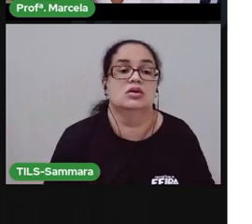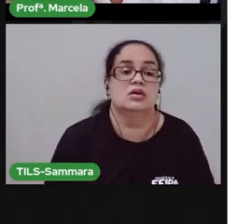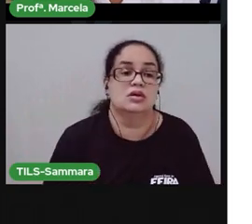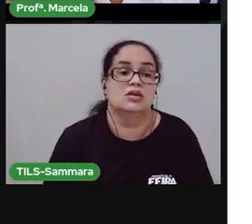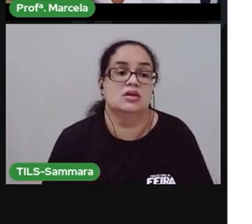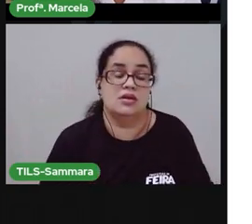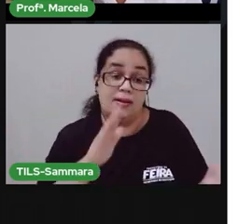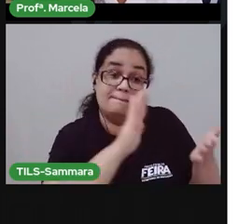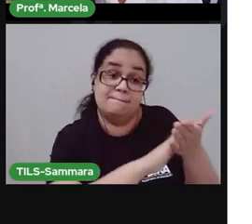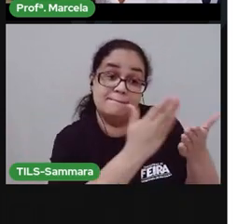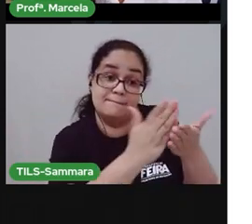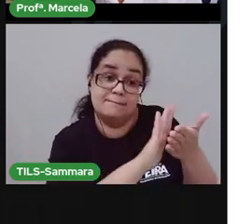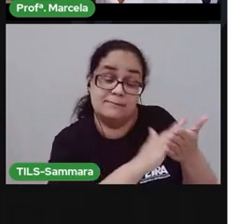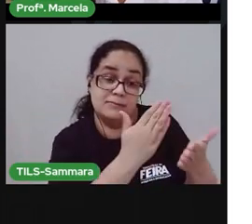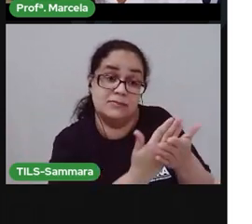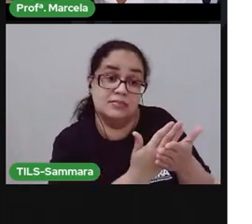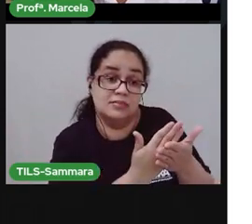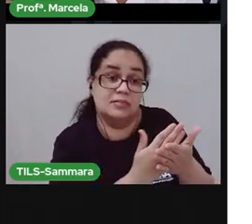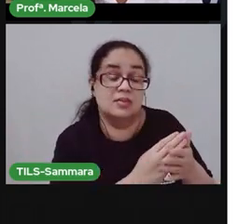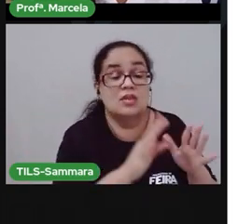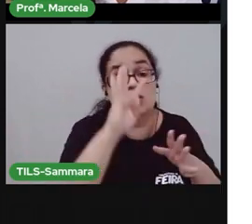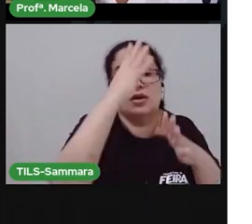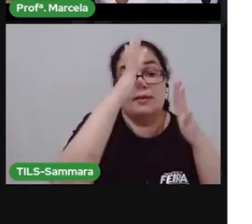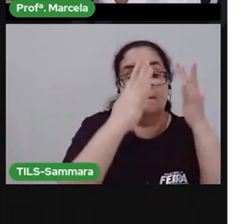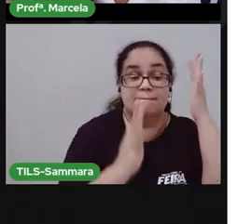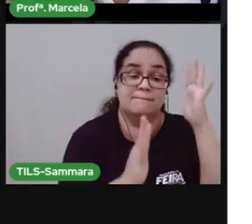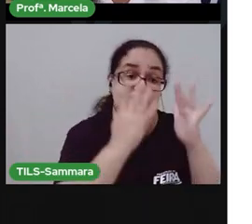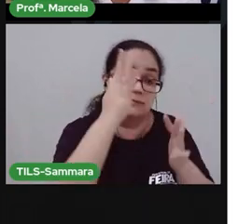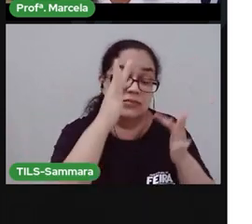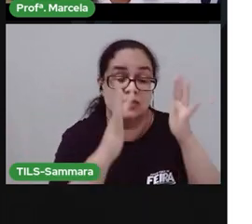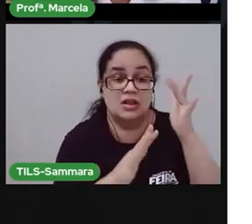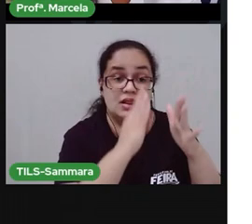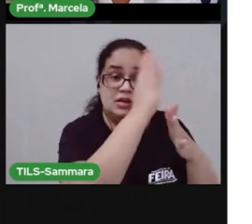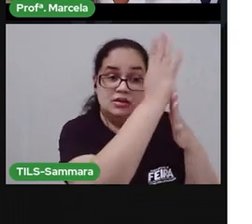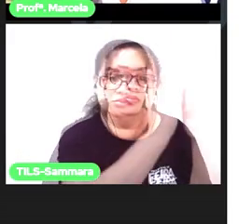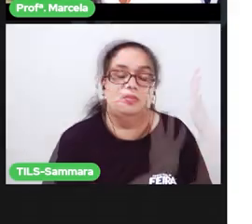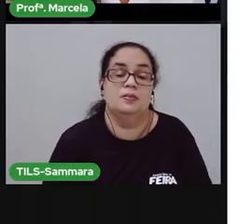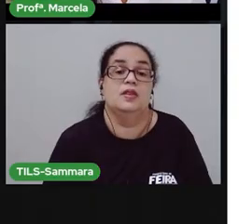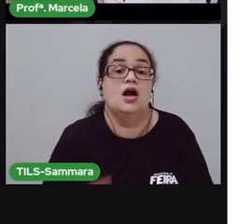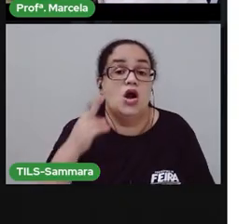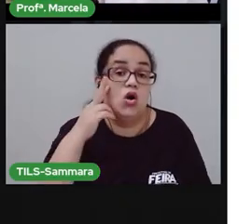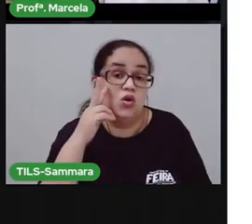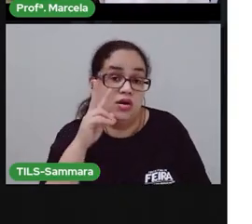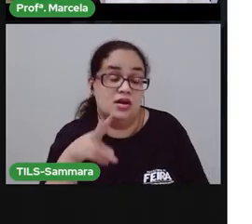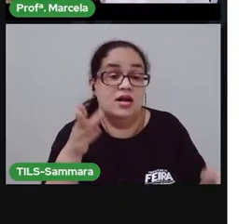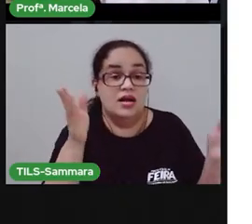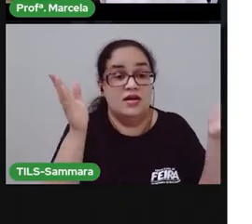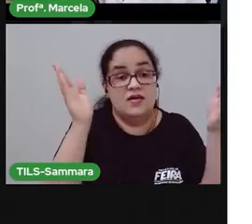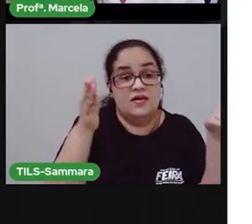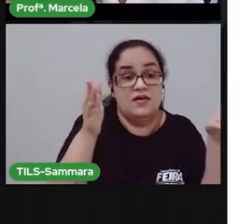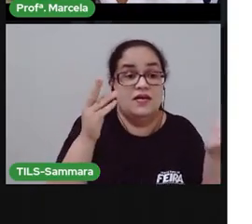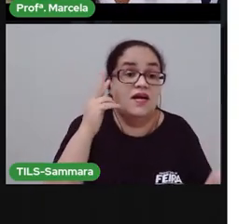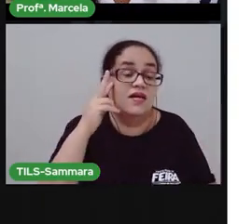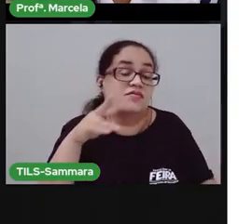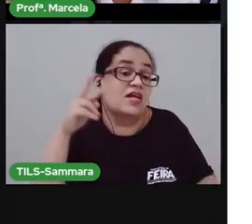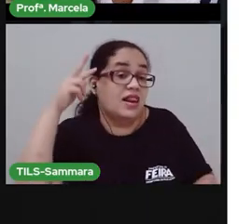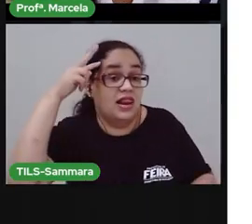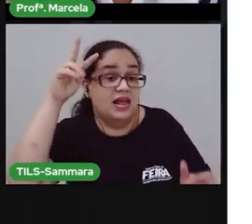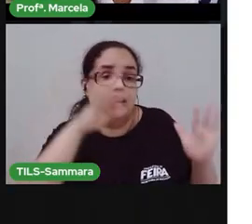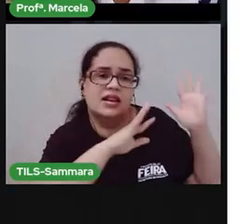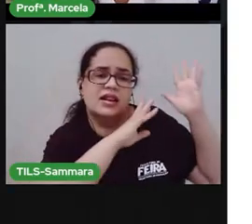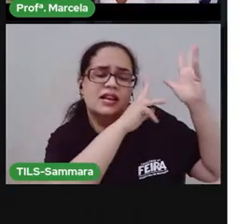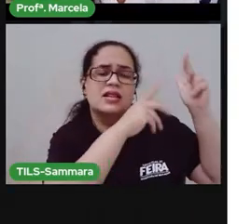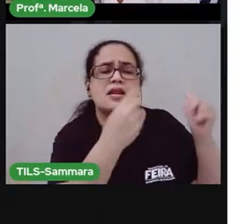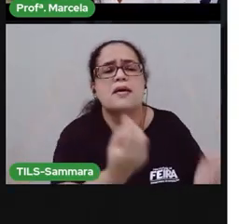nossa intérprete tá fazendo com as mãos. Comunicando em Libra. E agora, a gente vai relembrar aquele